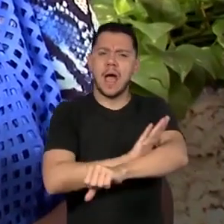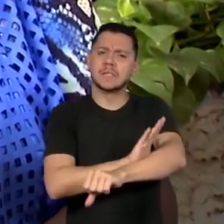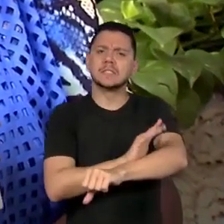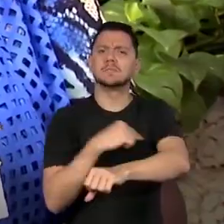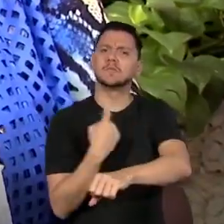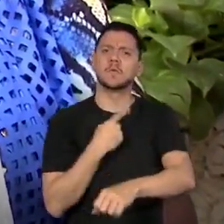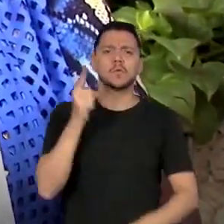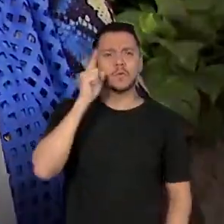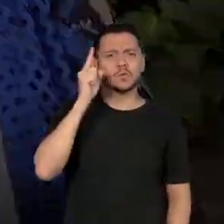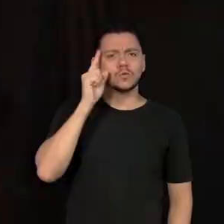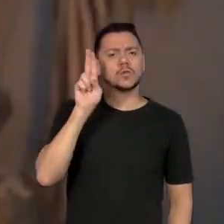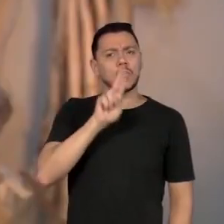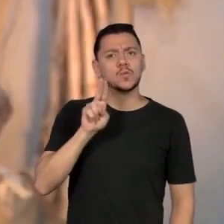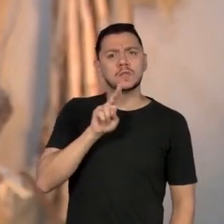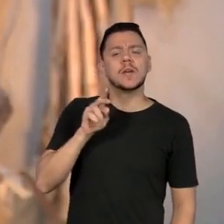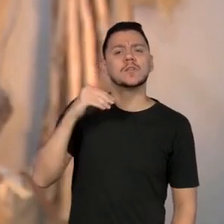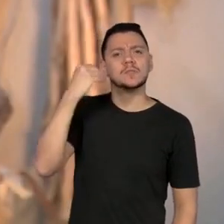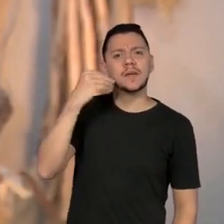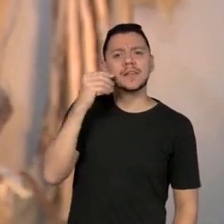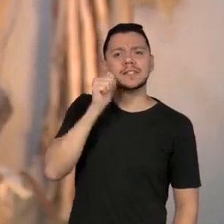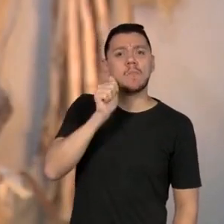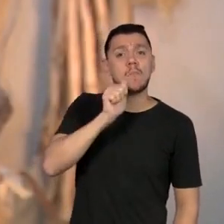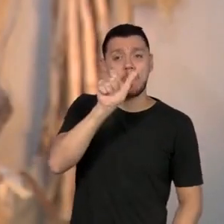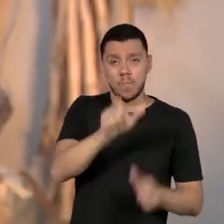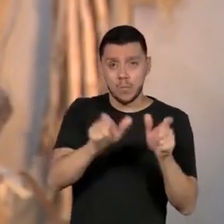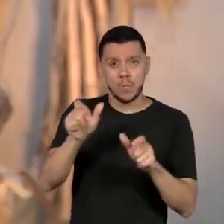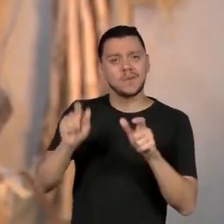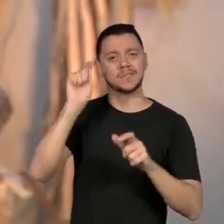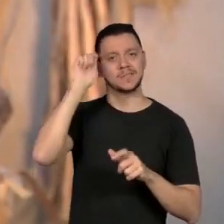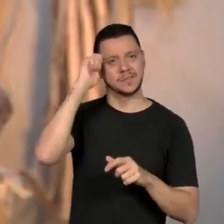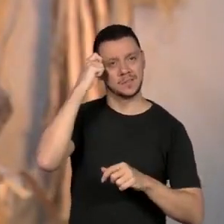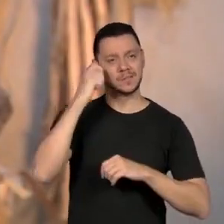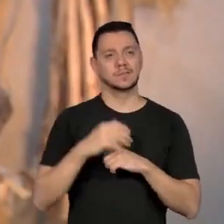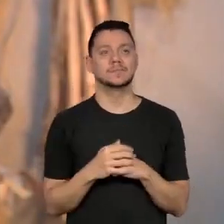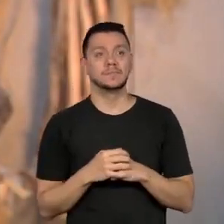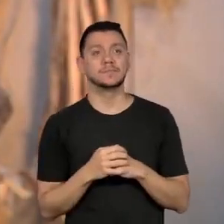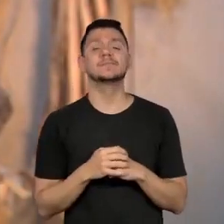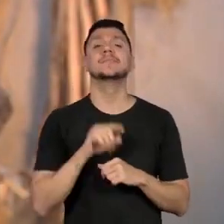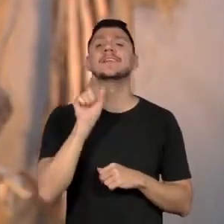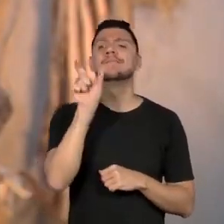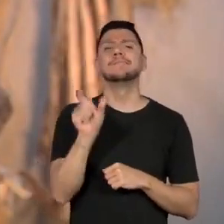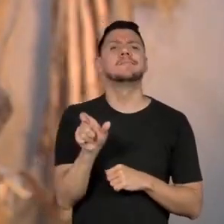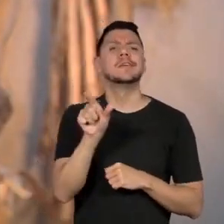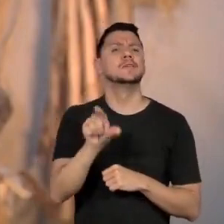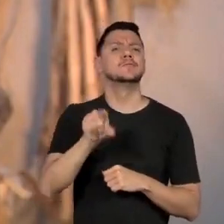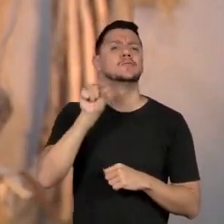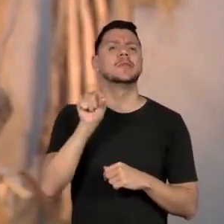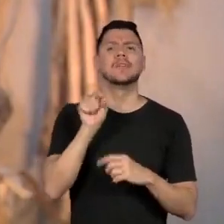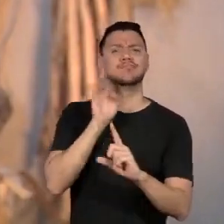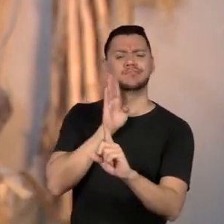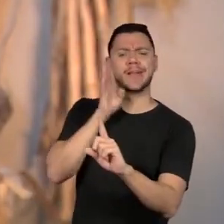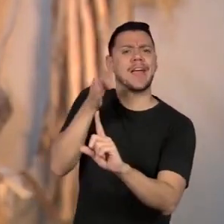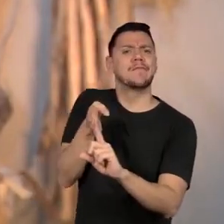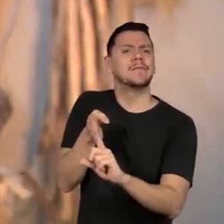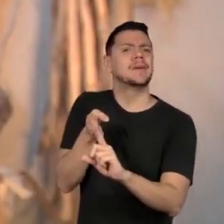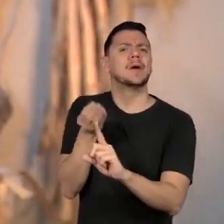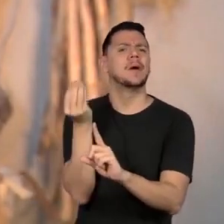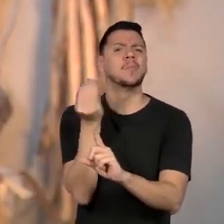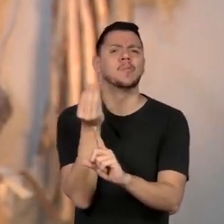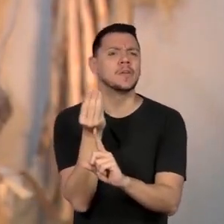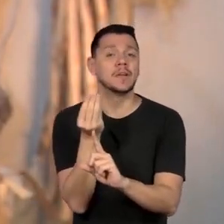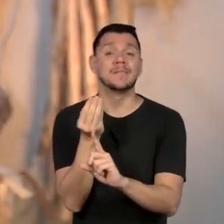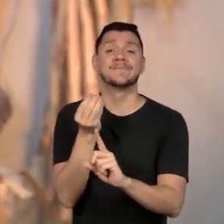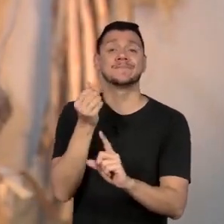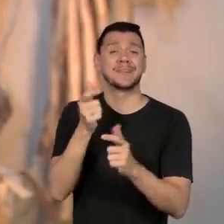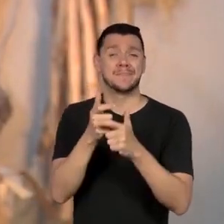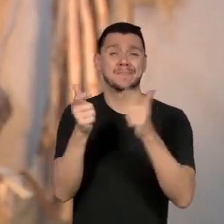das mulheres negras. A escolha da Conceição Evaristo, por que utilizar esse tipo de referência? Porque as mulheres, de um modo geral,